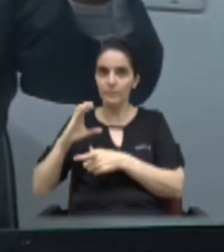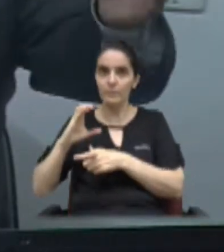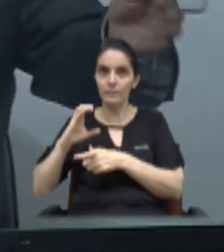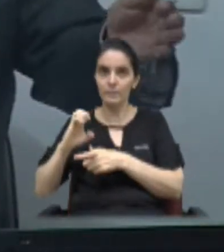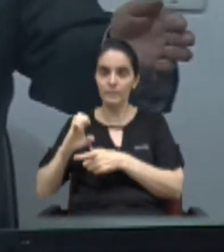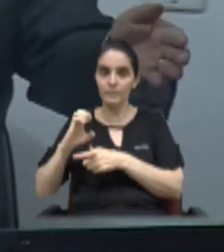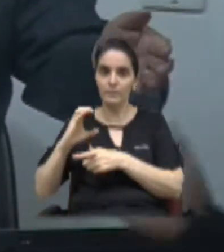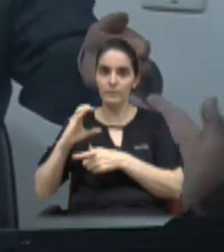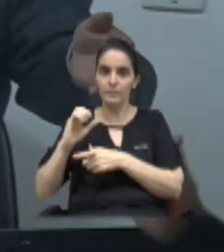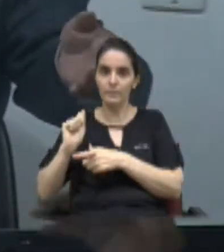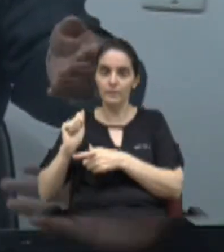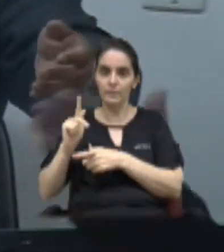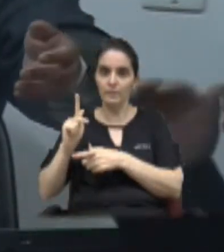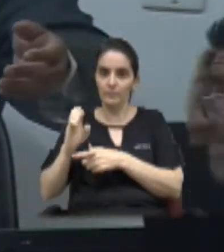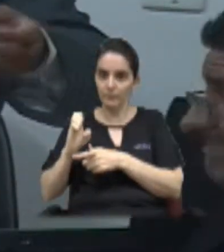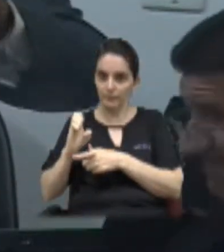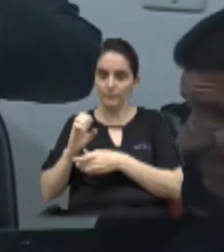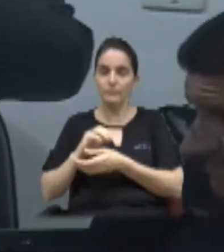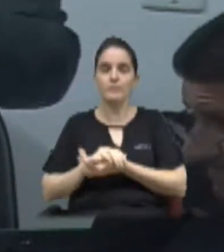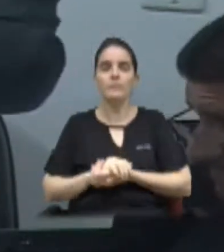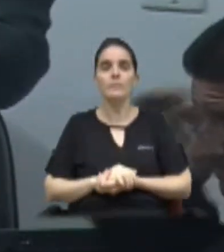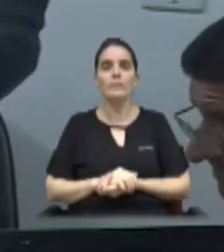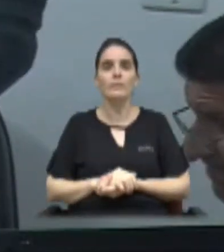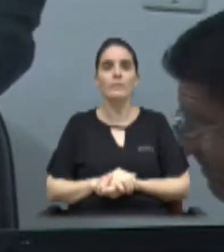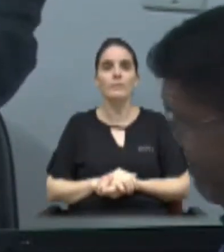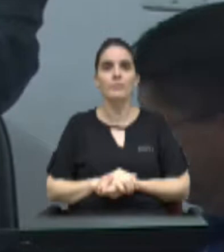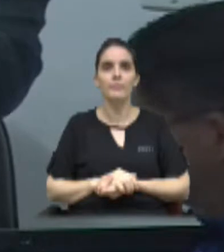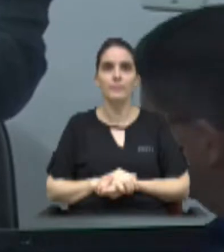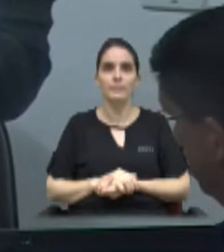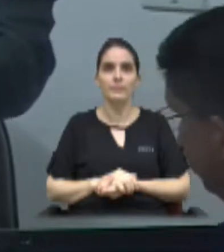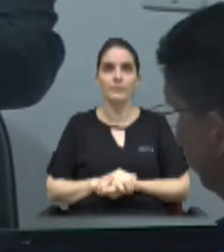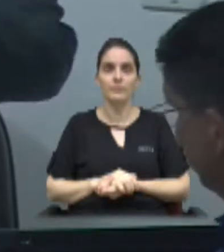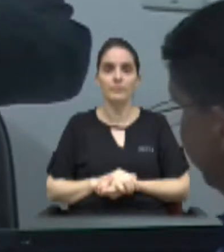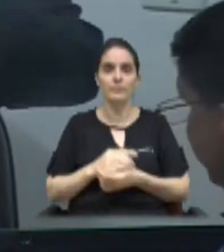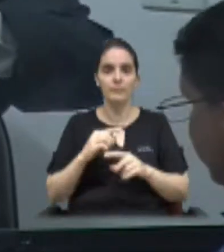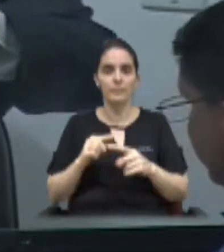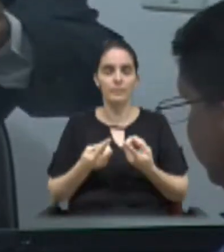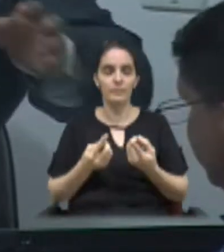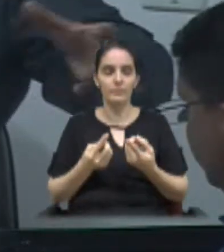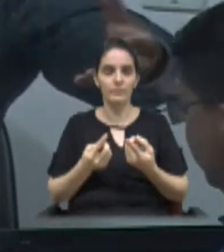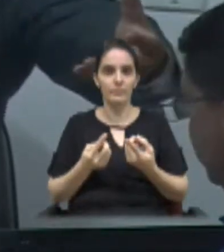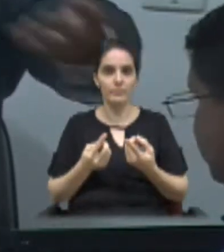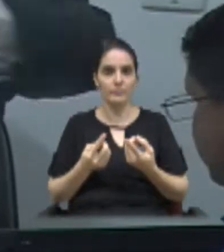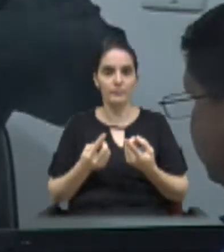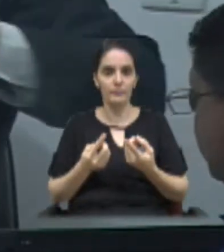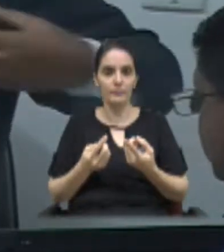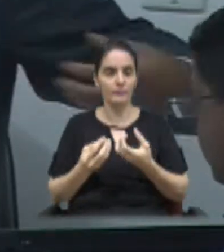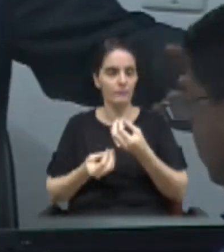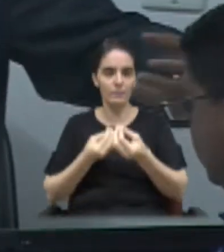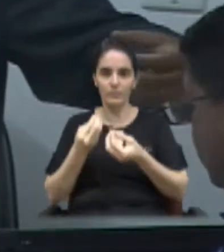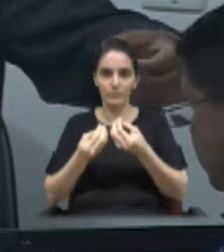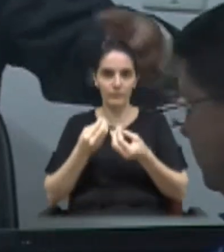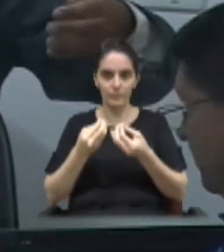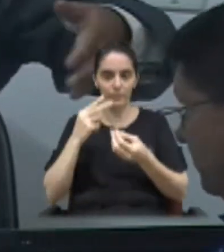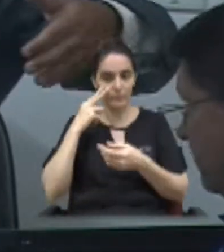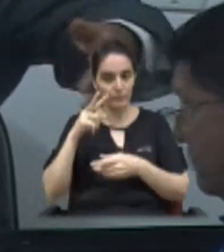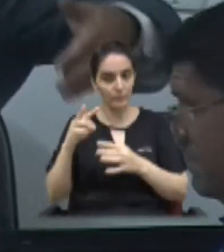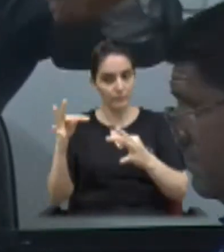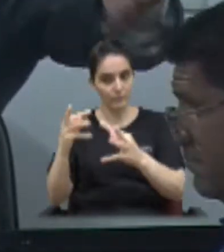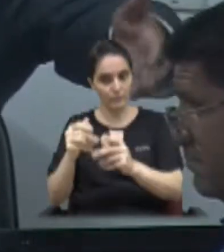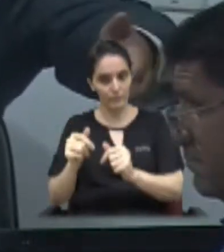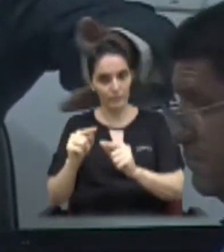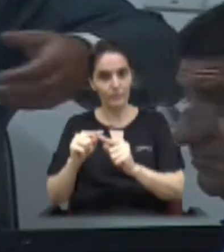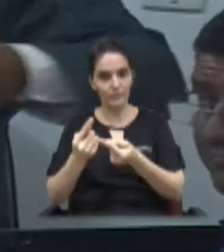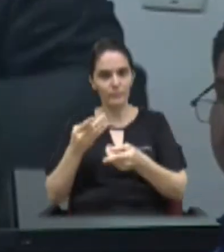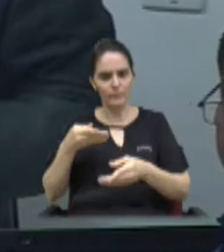no final nós chegamos e não deu tempo de participar de todo o processo. mas fomos